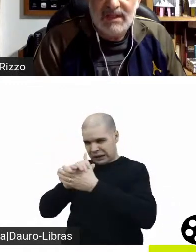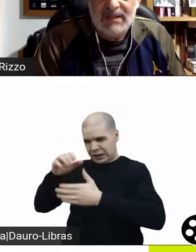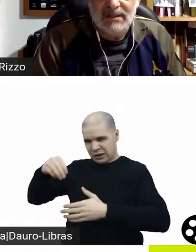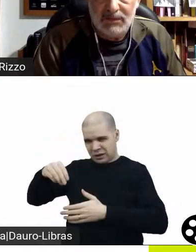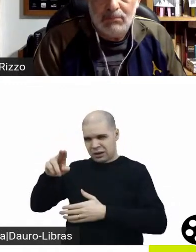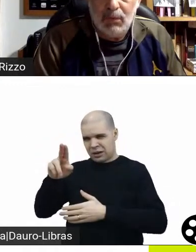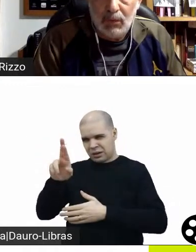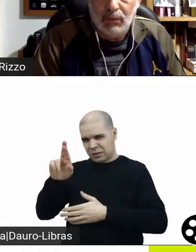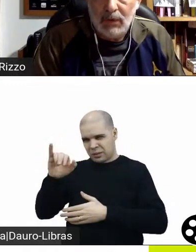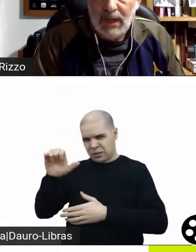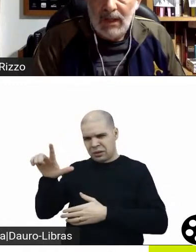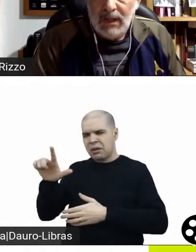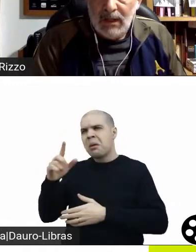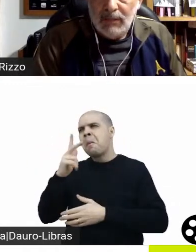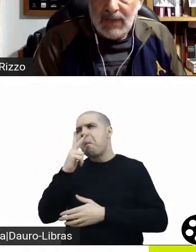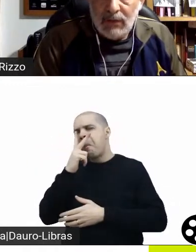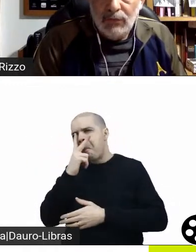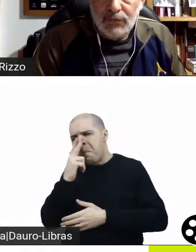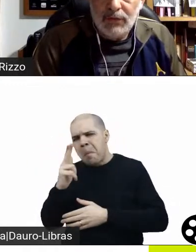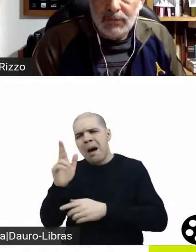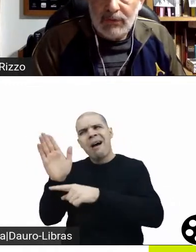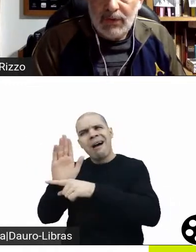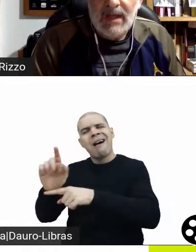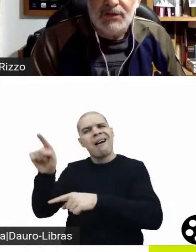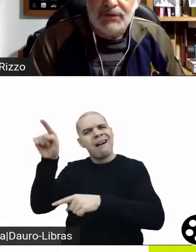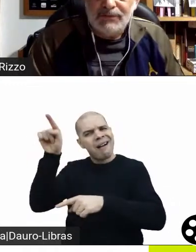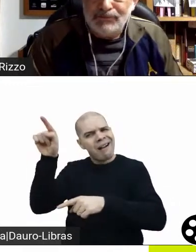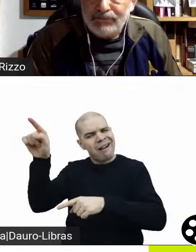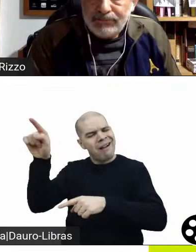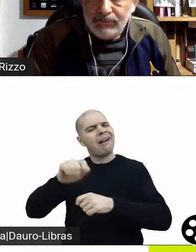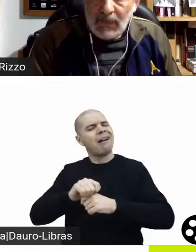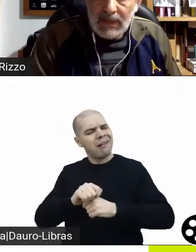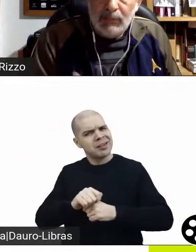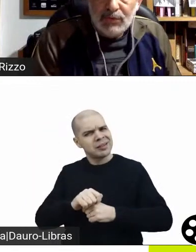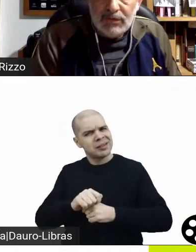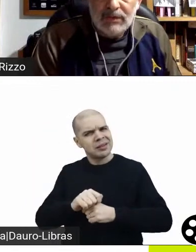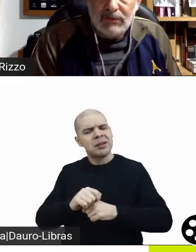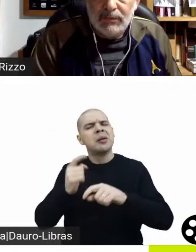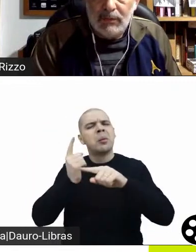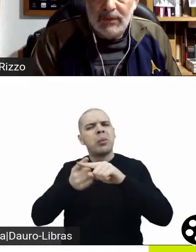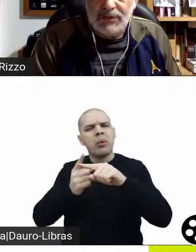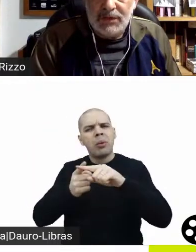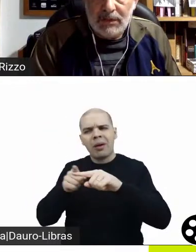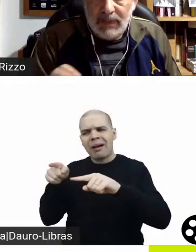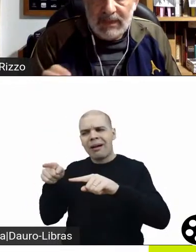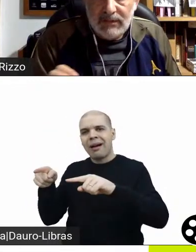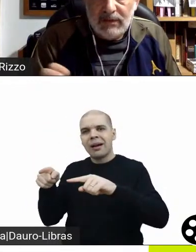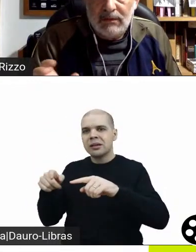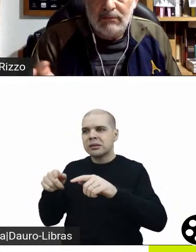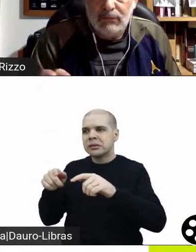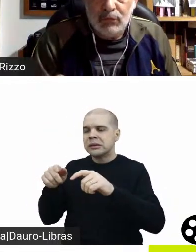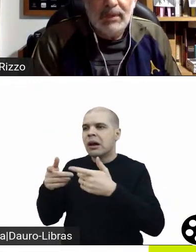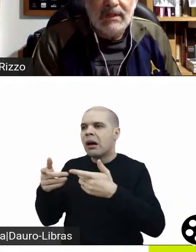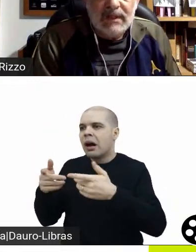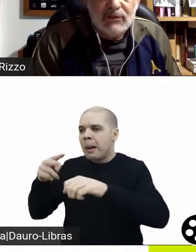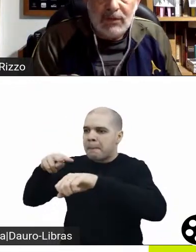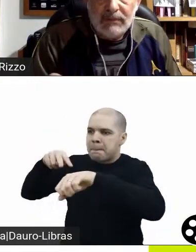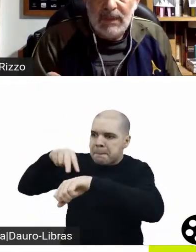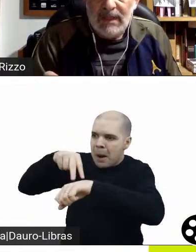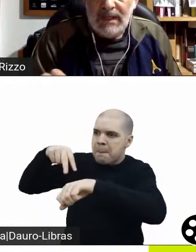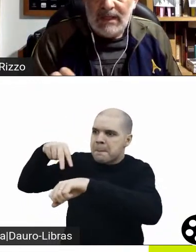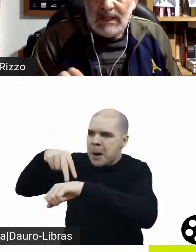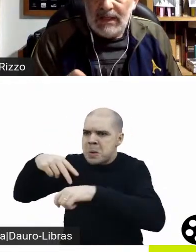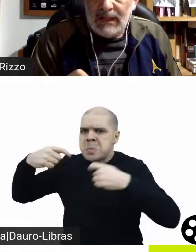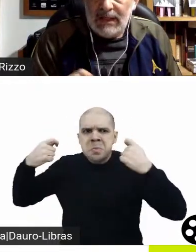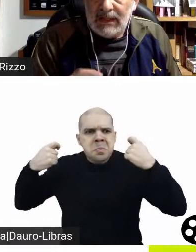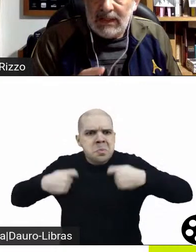receita de bolo para a construção de personagens. E é por isso que talvez para muita gente ele pareça surpreendente.